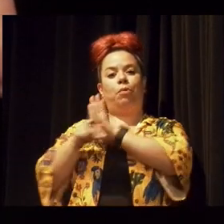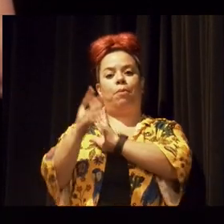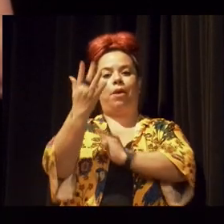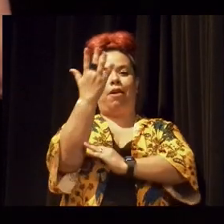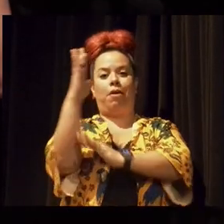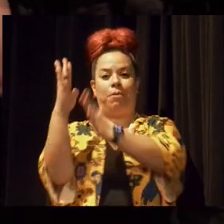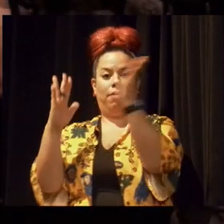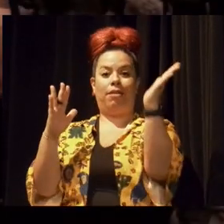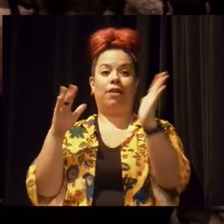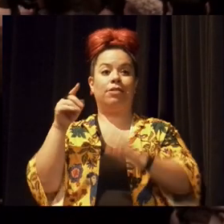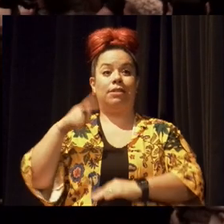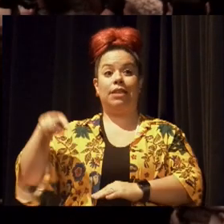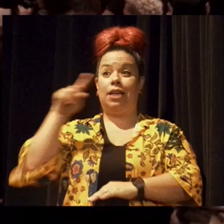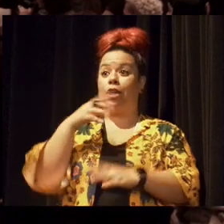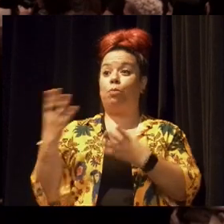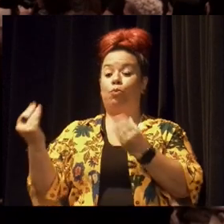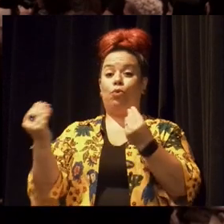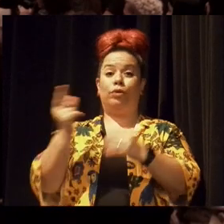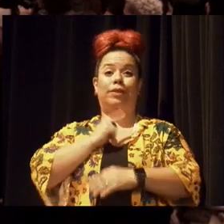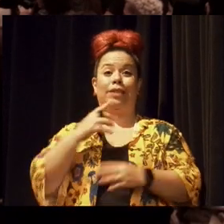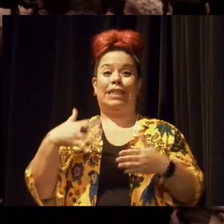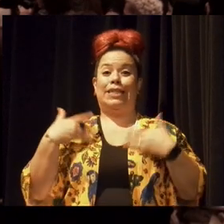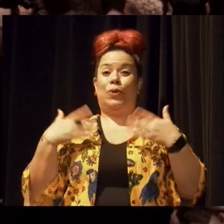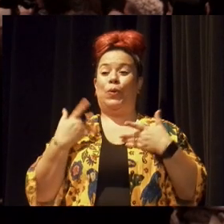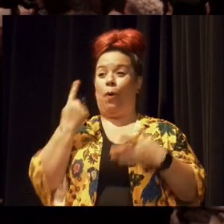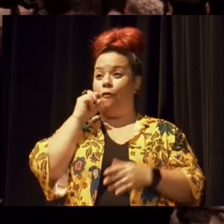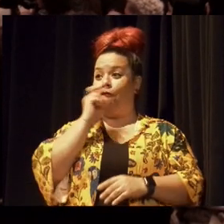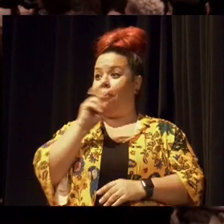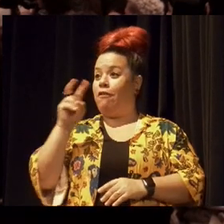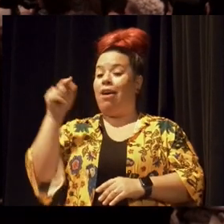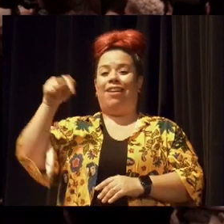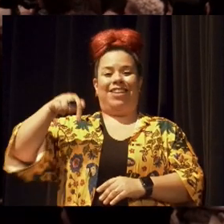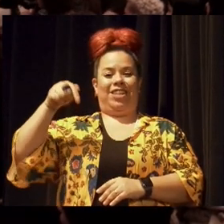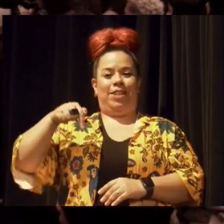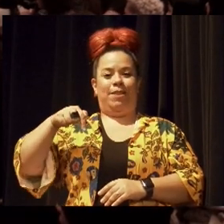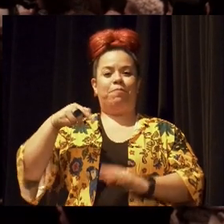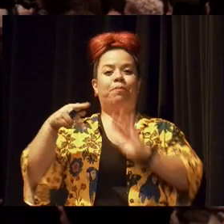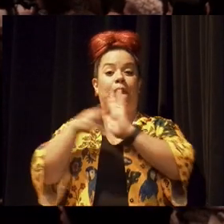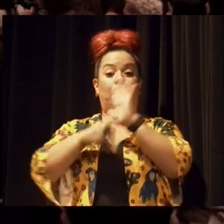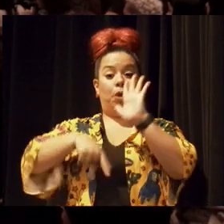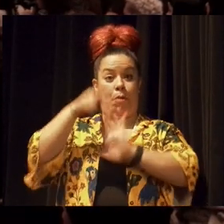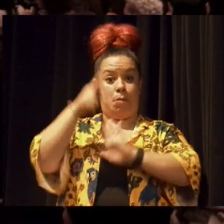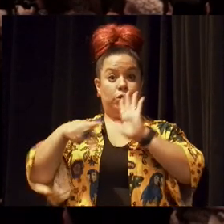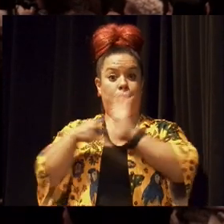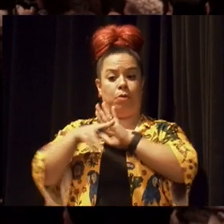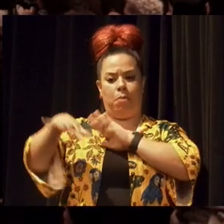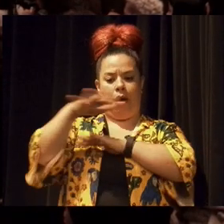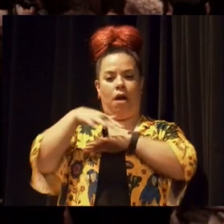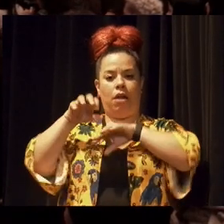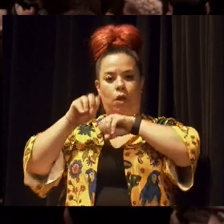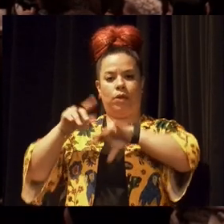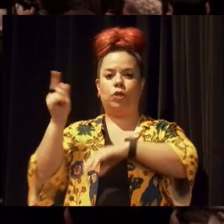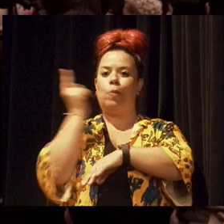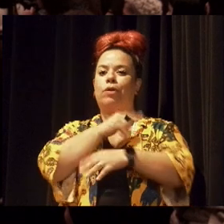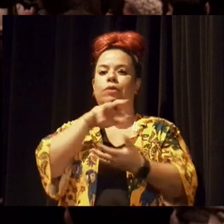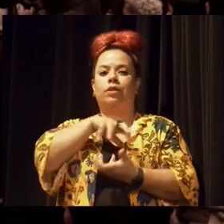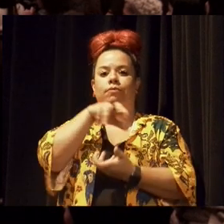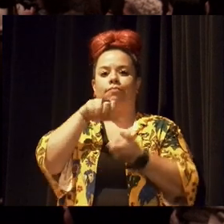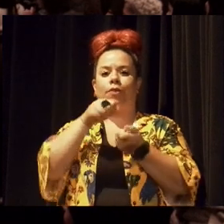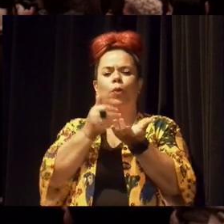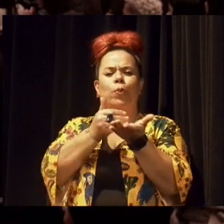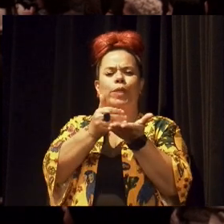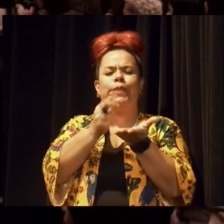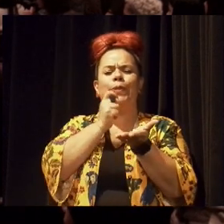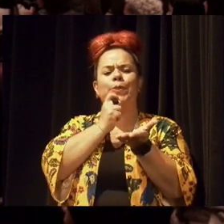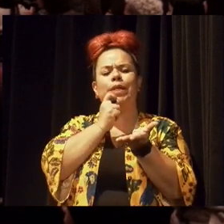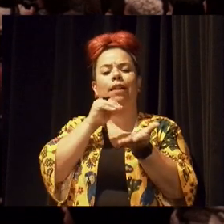estão aqui nesse auditório, o nos alegra muito. É um projeto da área de educação para a sustentabilidade, começando agora e